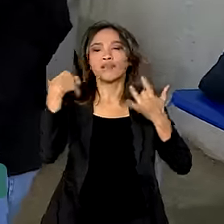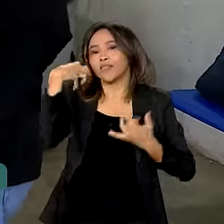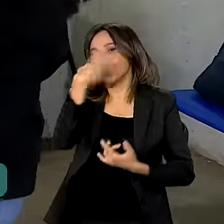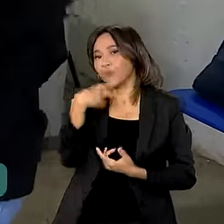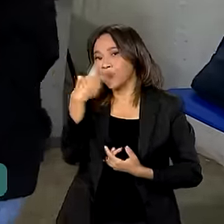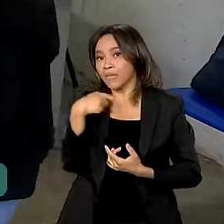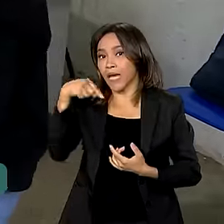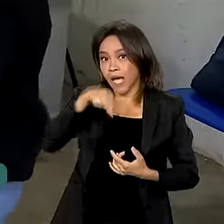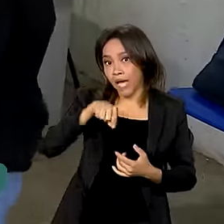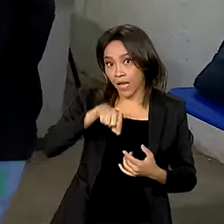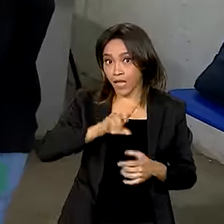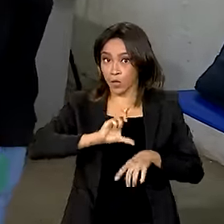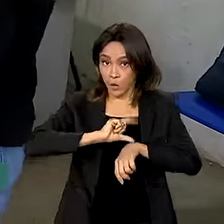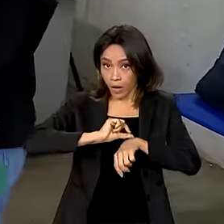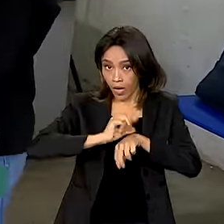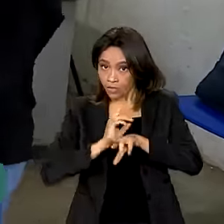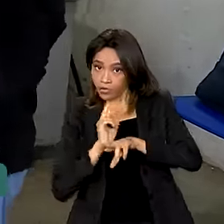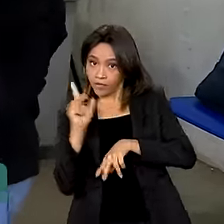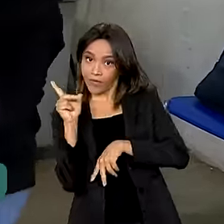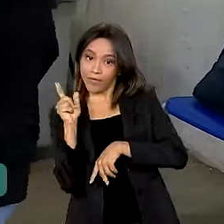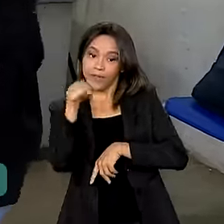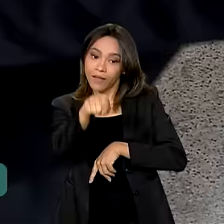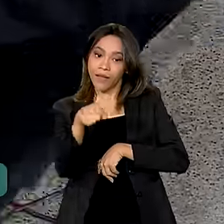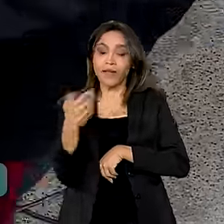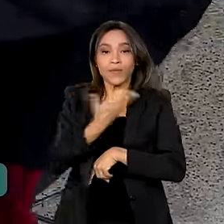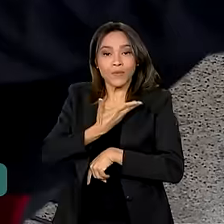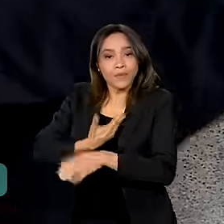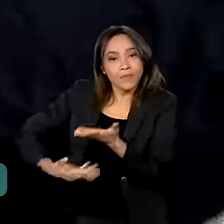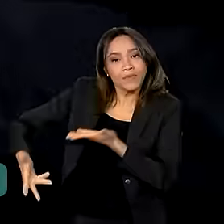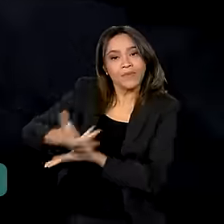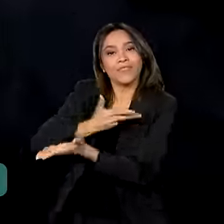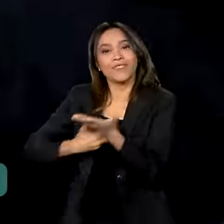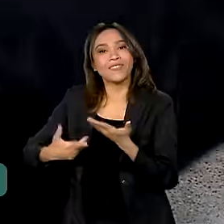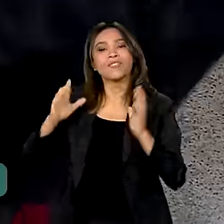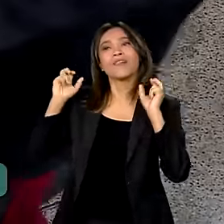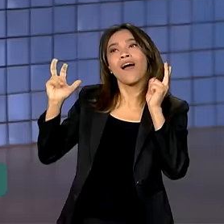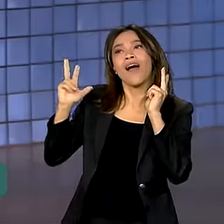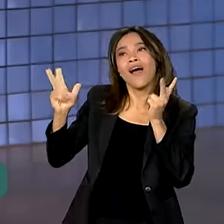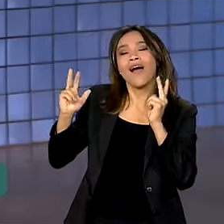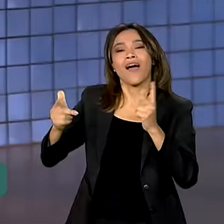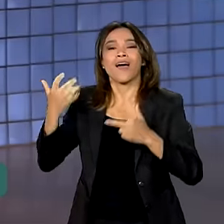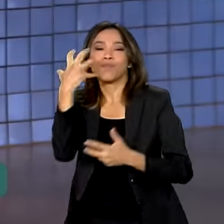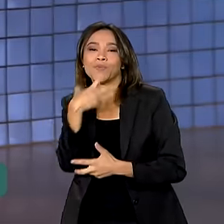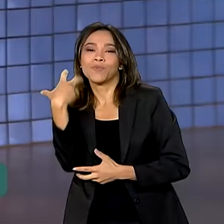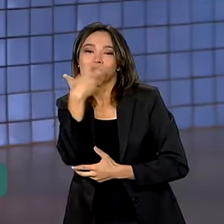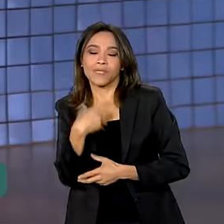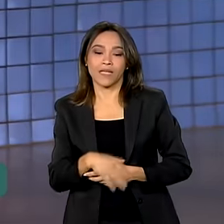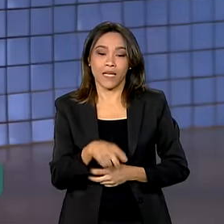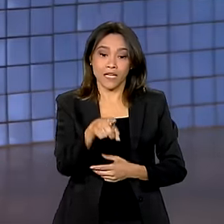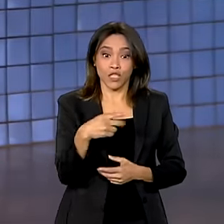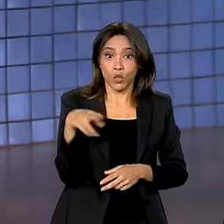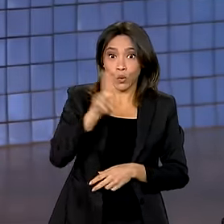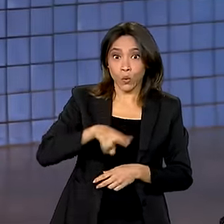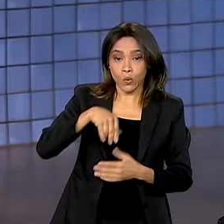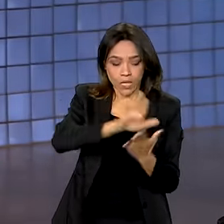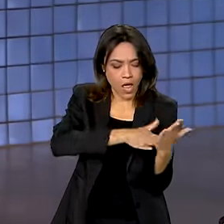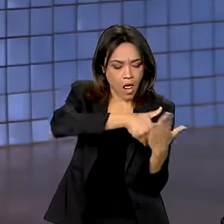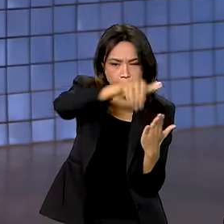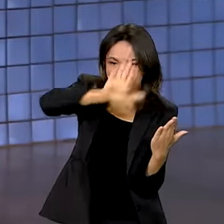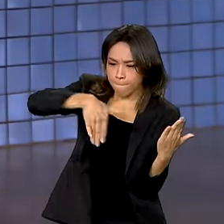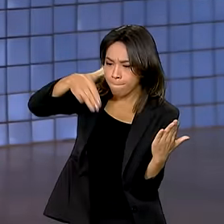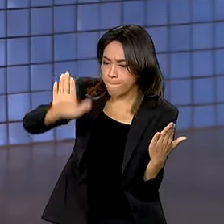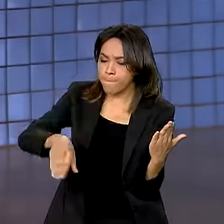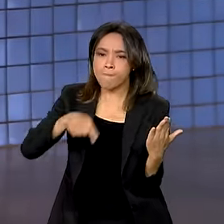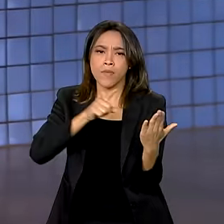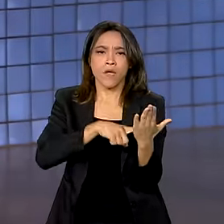contraturno, ela e os colegas têm a chance de desenvolver talentos se divertindo. A gente usa tinta, a gente usa lápis,